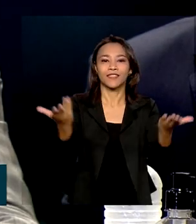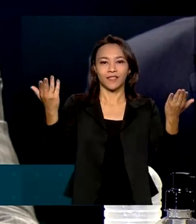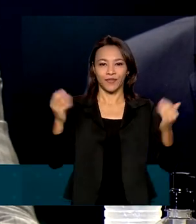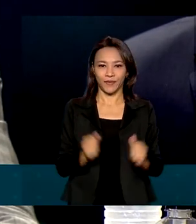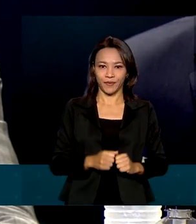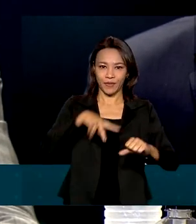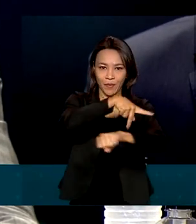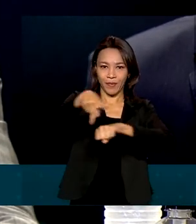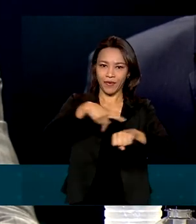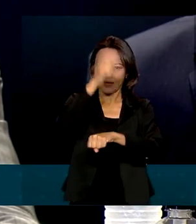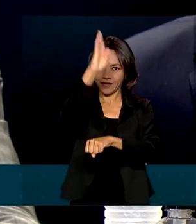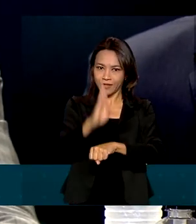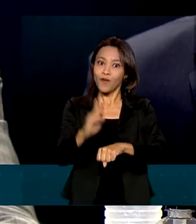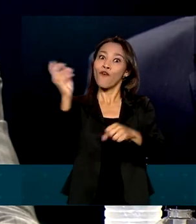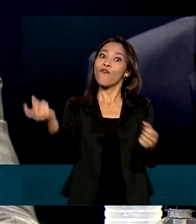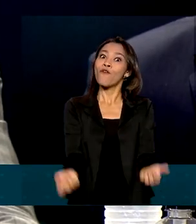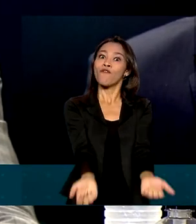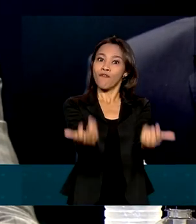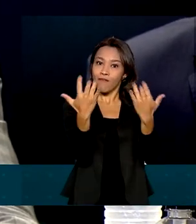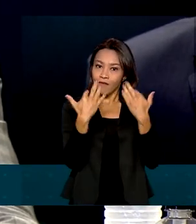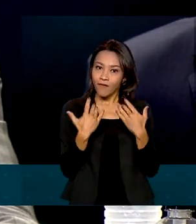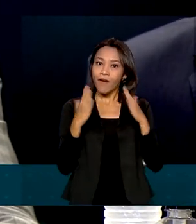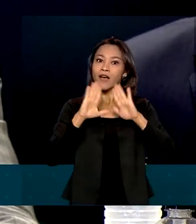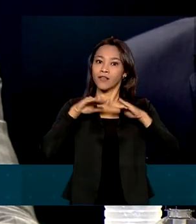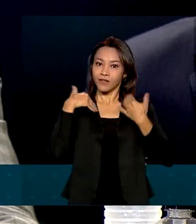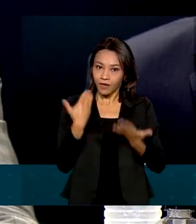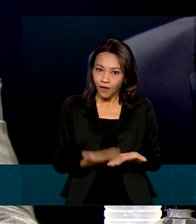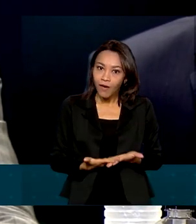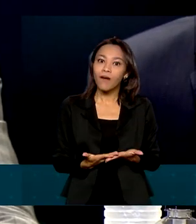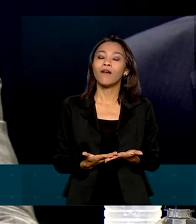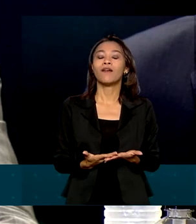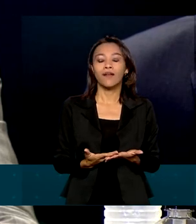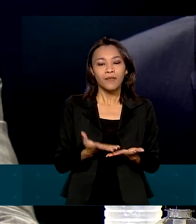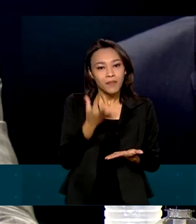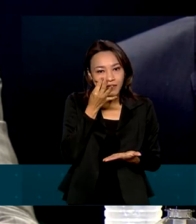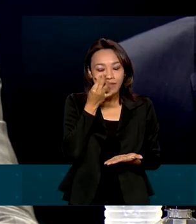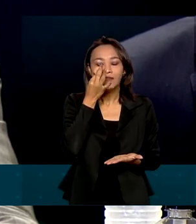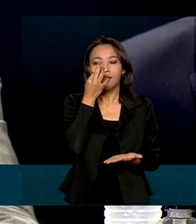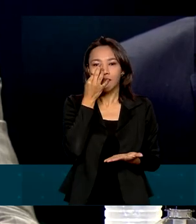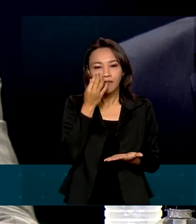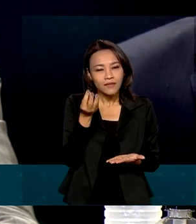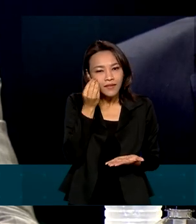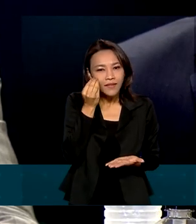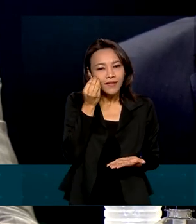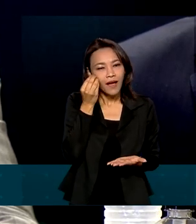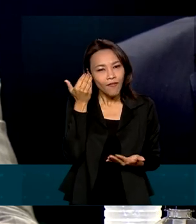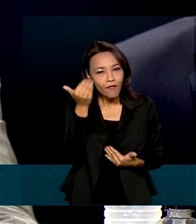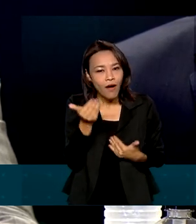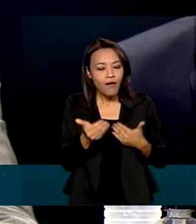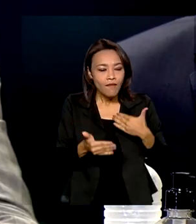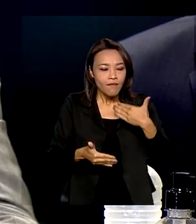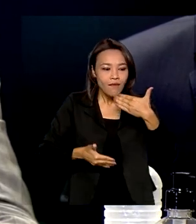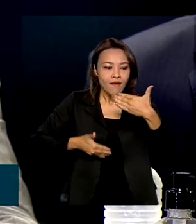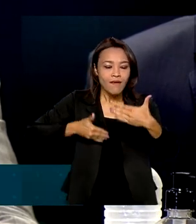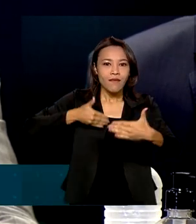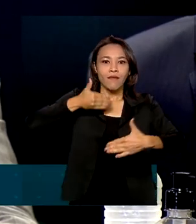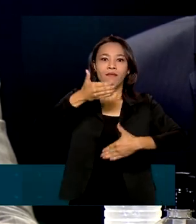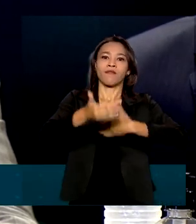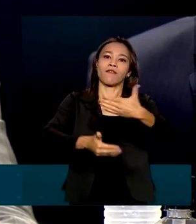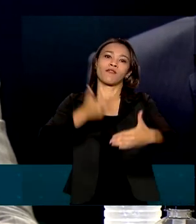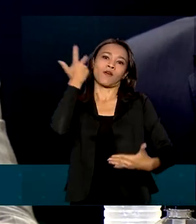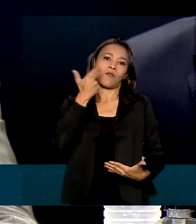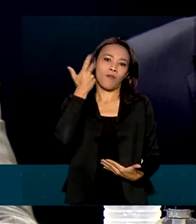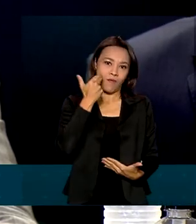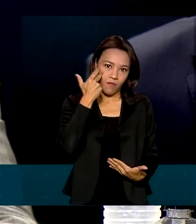retomar as aulas para que a gente possa ter, voltar, tentar voltar à normalidade no